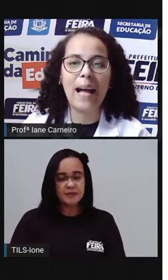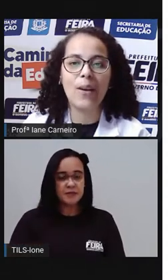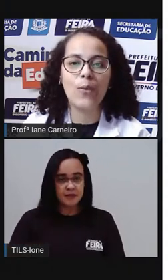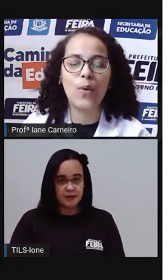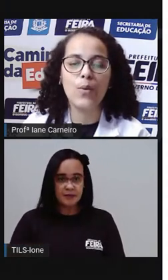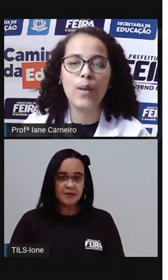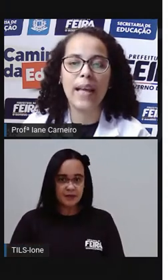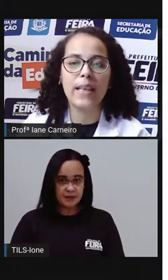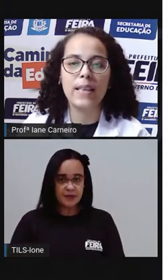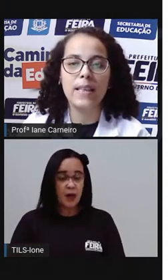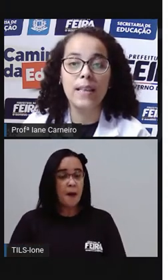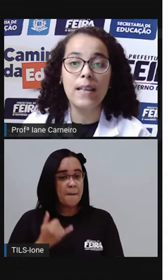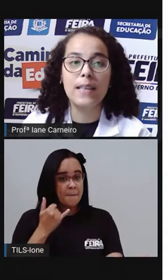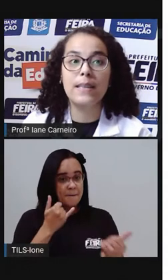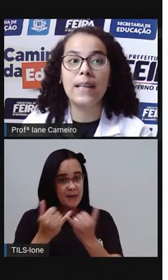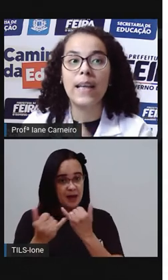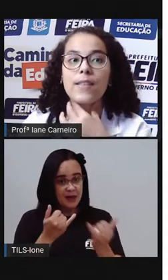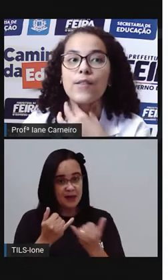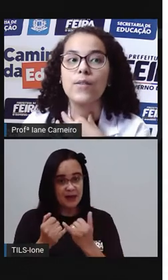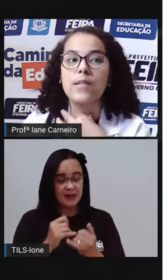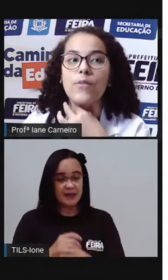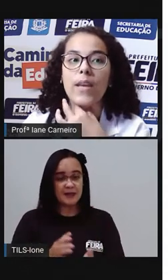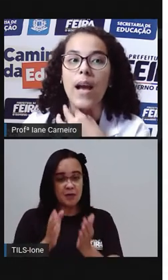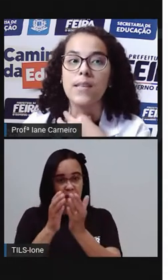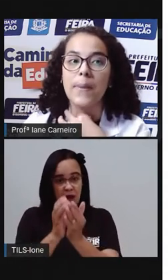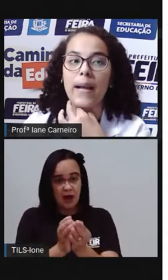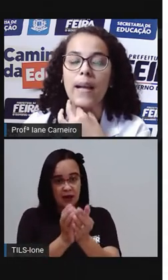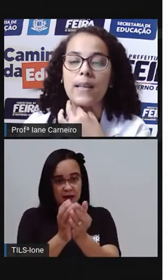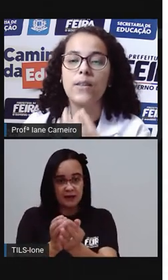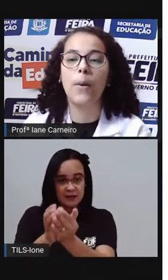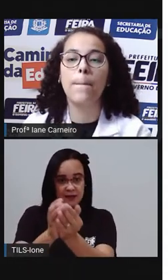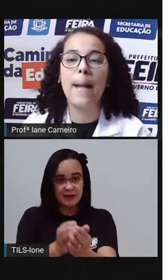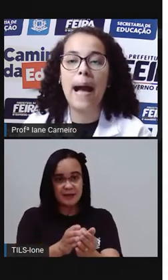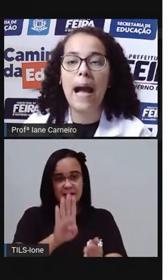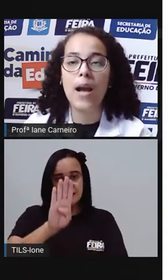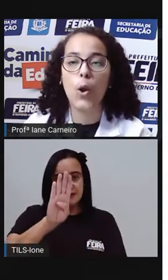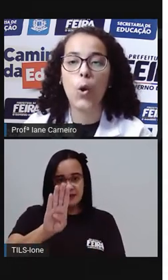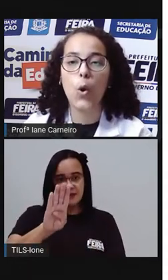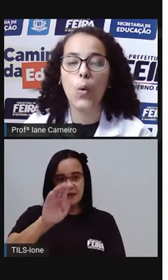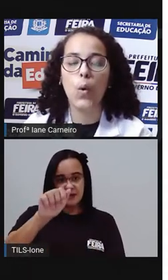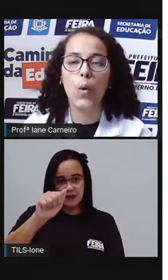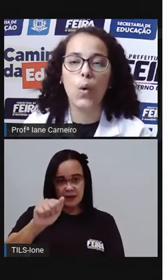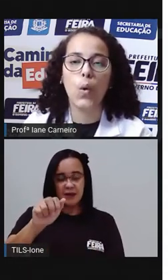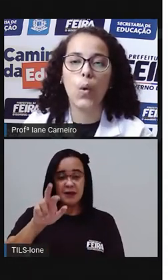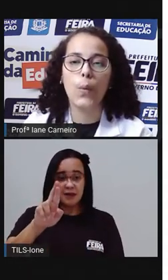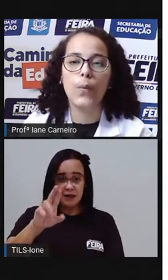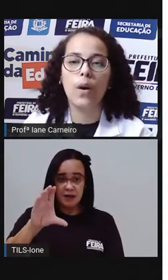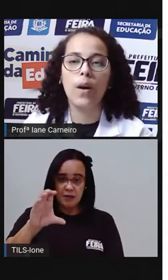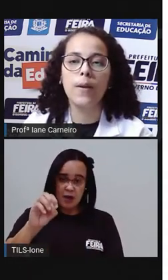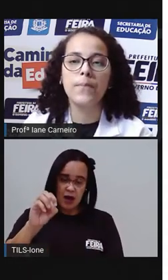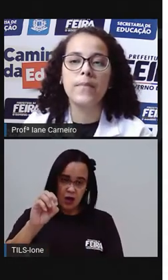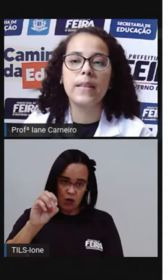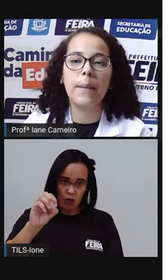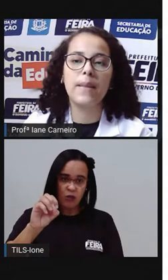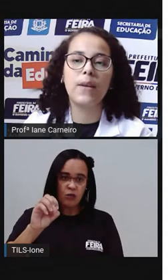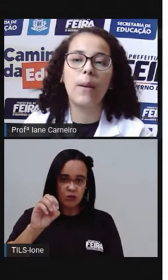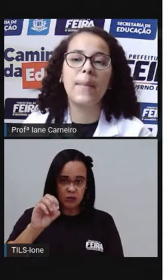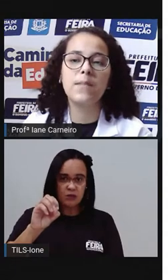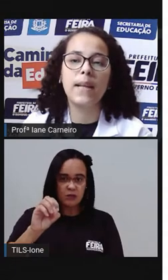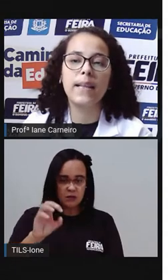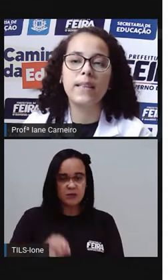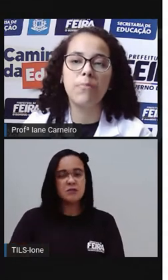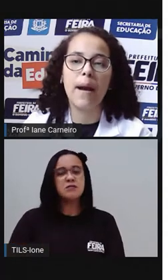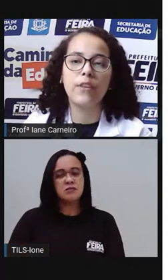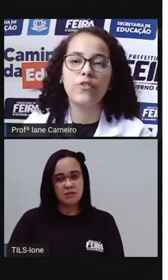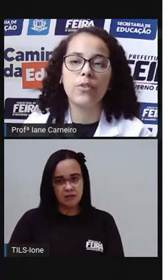barco. Ó o R aqui, dando aquele sonzinho que raspa a garganta, Barco. Co, ó. Termina com a